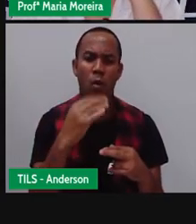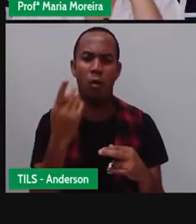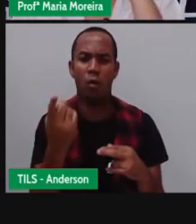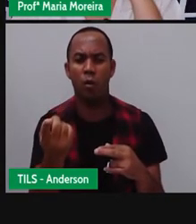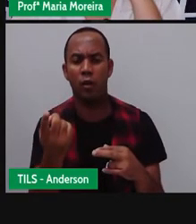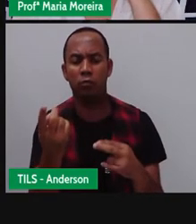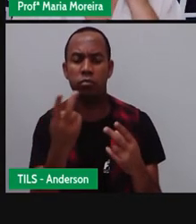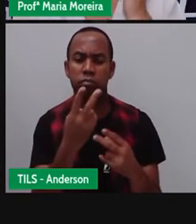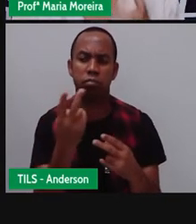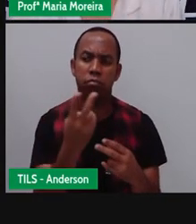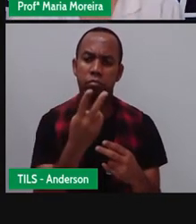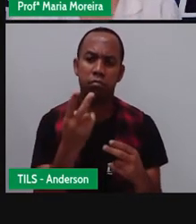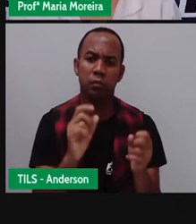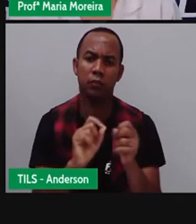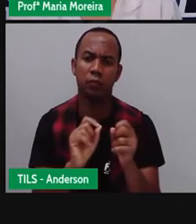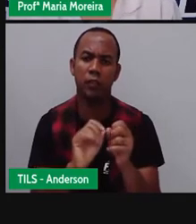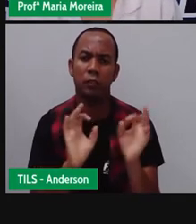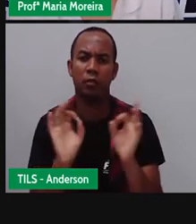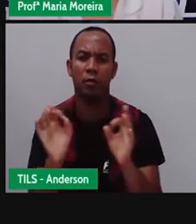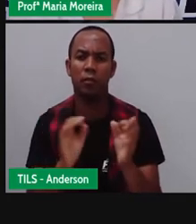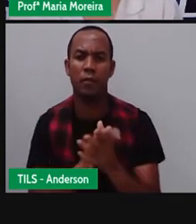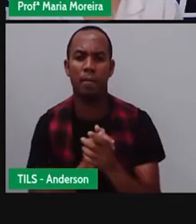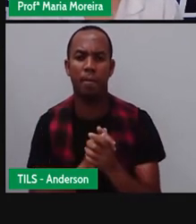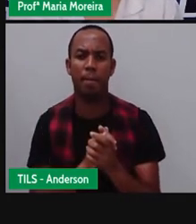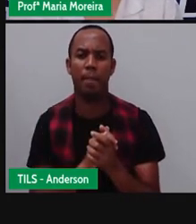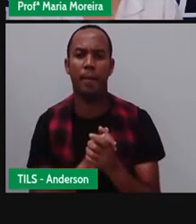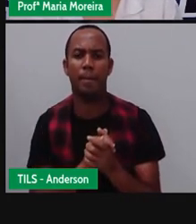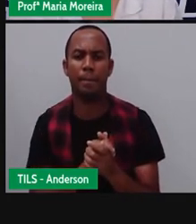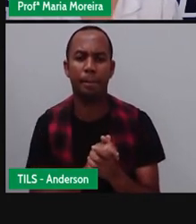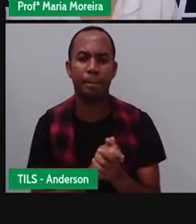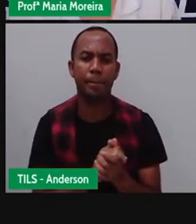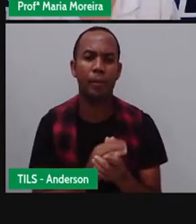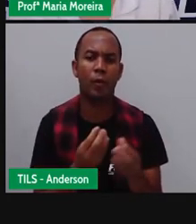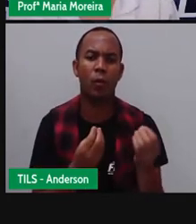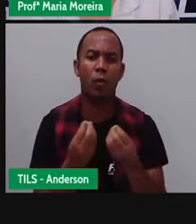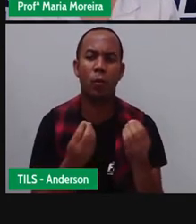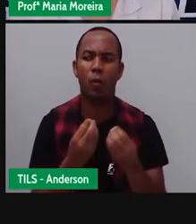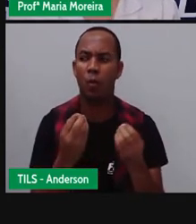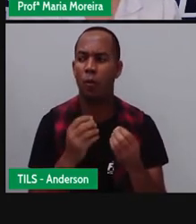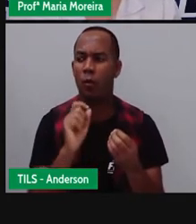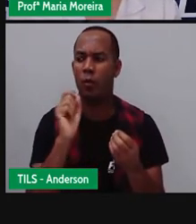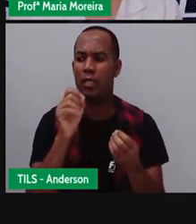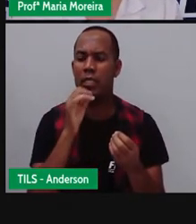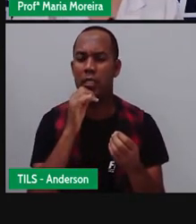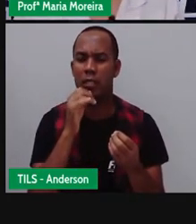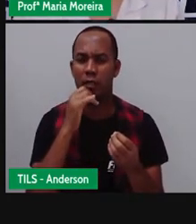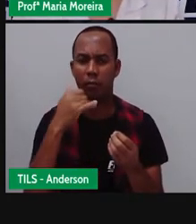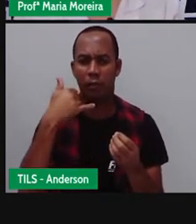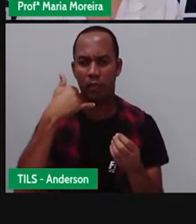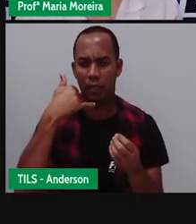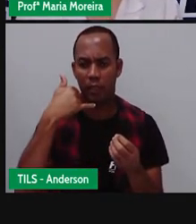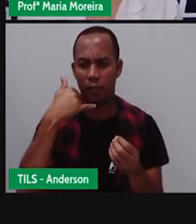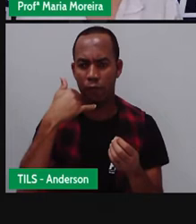Antônio, né? Bom, paralelamente à descoberta do telefone, então já passamos aqui, telégrafo, já